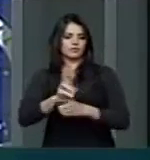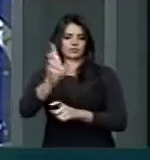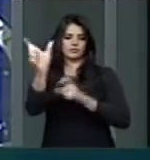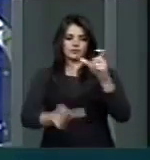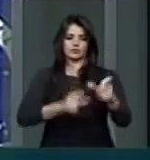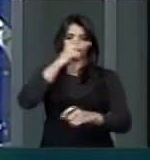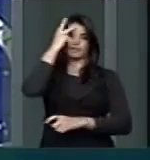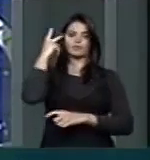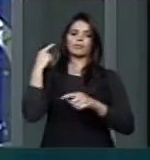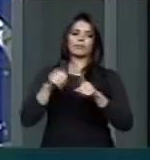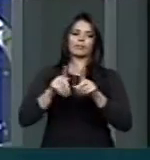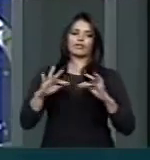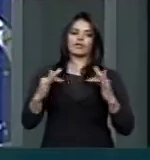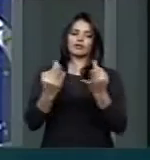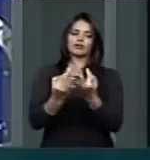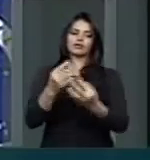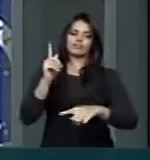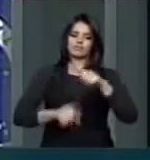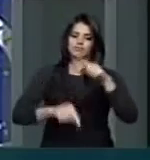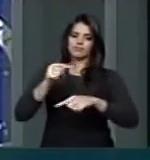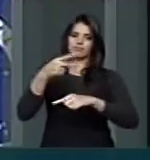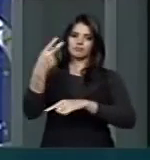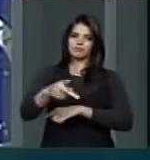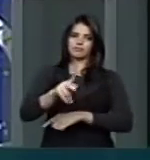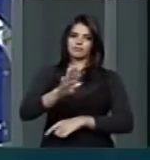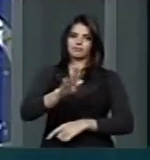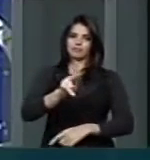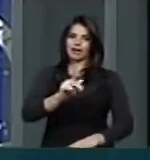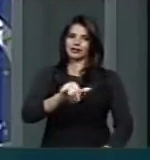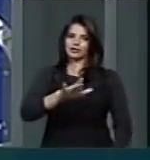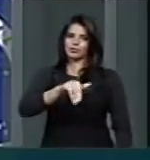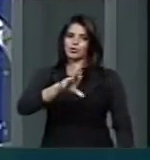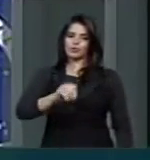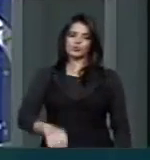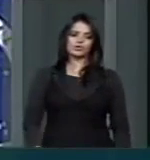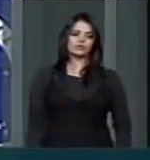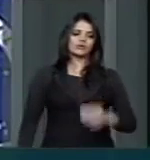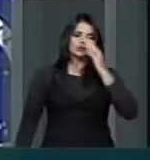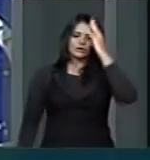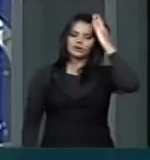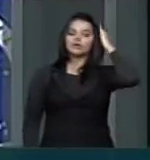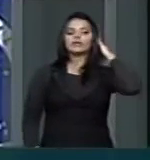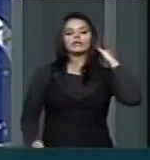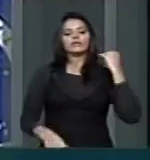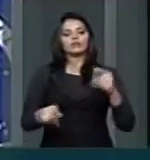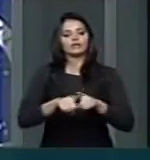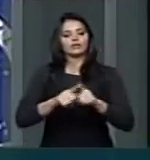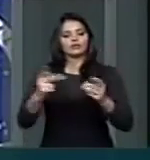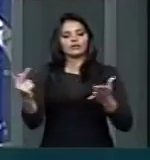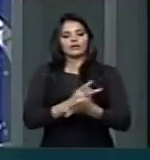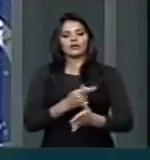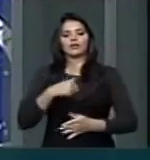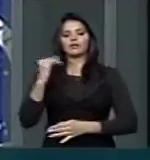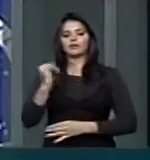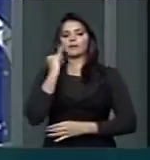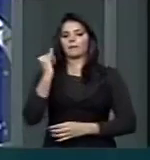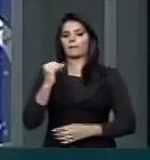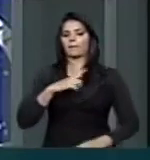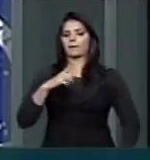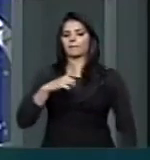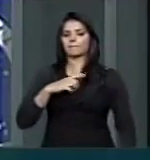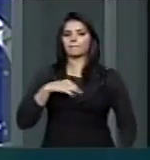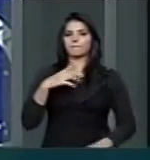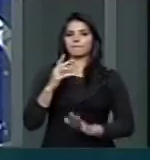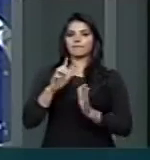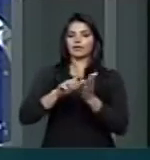indivíduos, das famílias e de seu patrimônio. E antes de concluir, eu quero trazer aqui um fato interessante numa